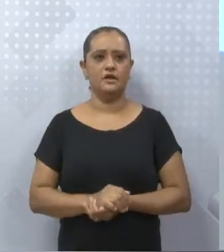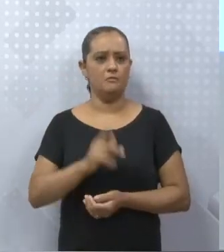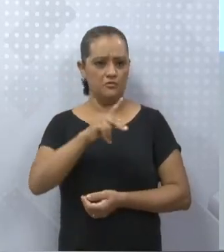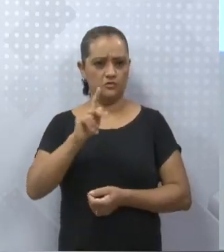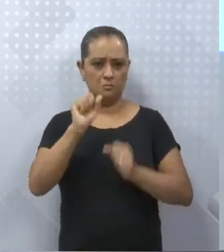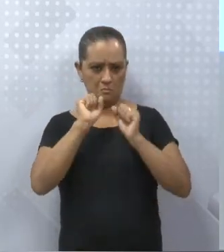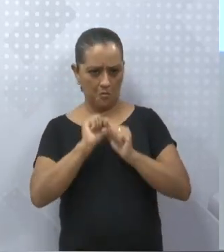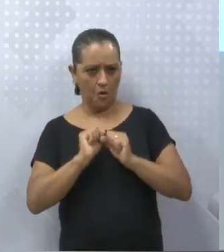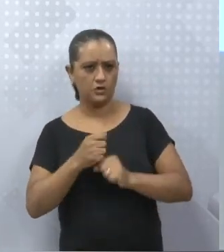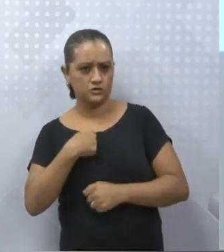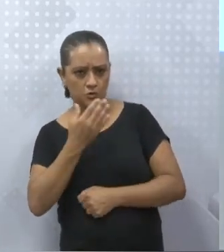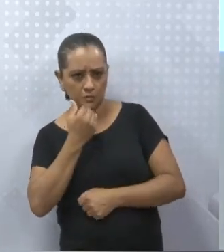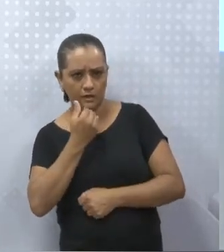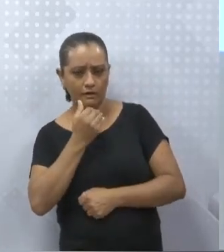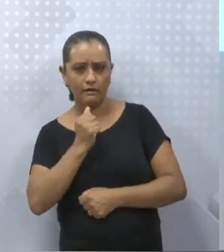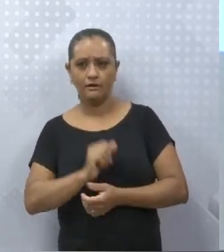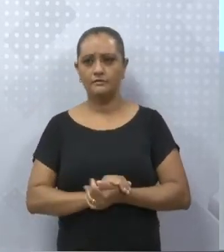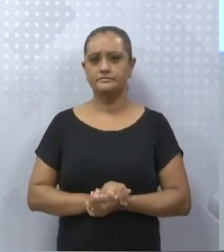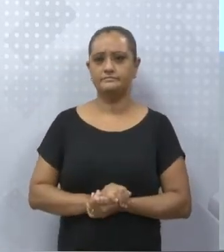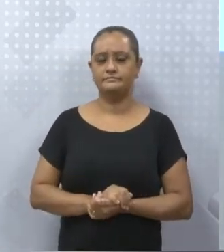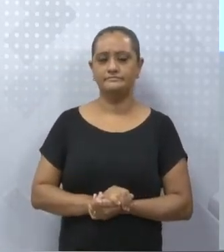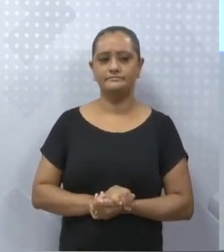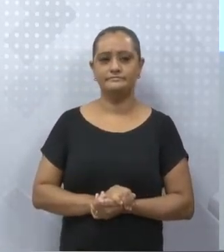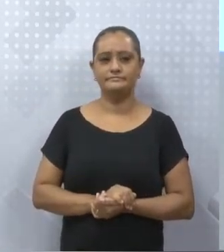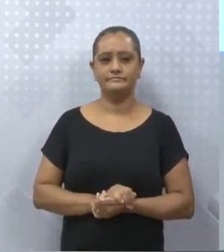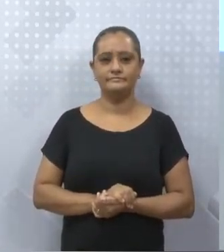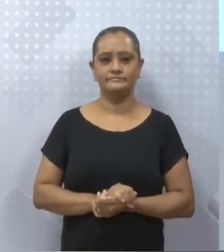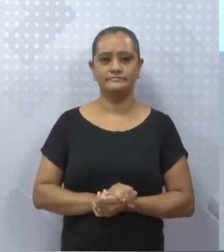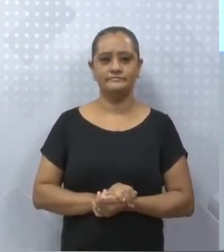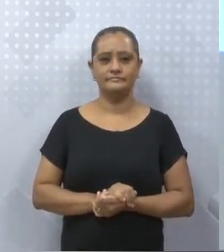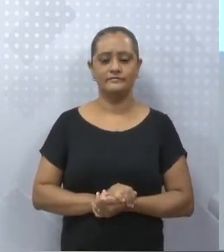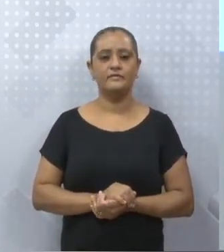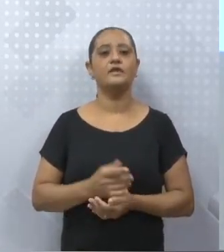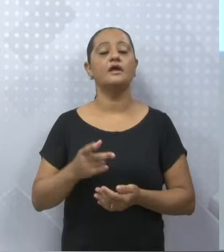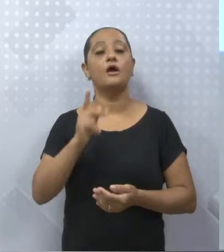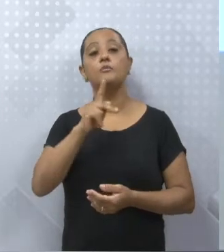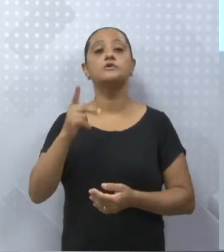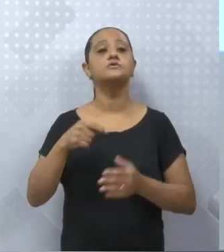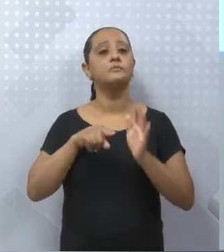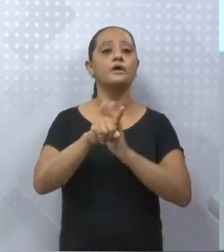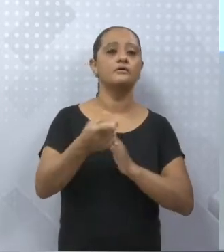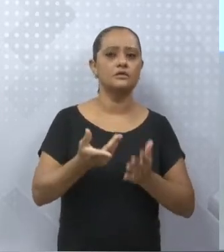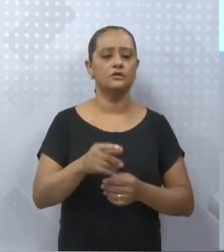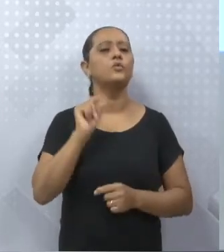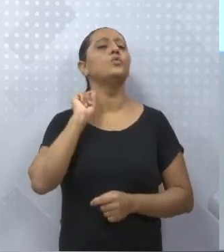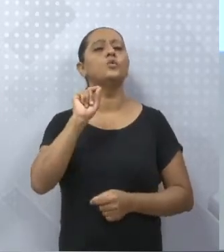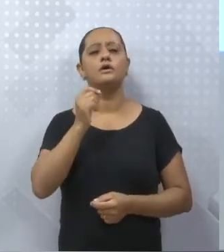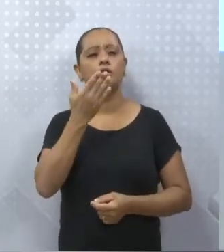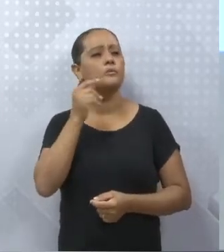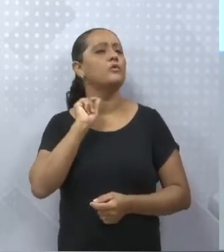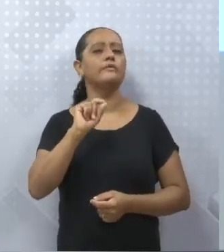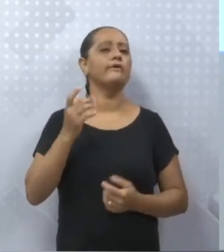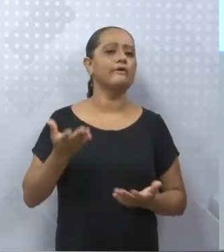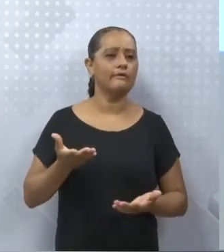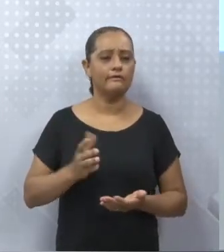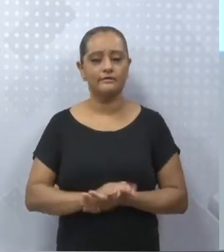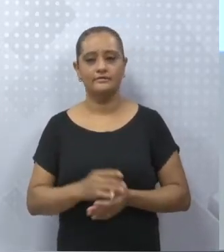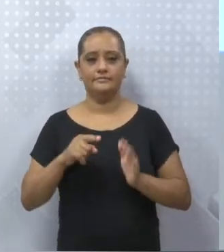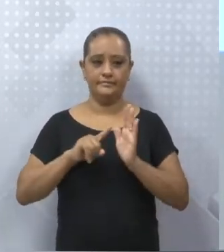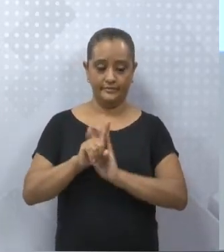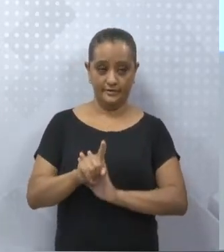comer? Ou, nesse momento, o professor perguntaria, por quê? Ou, então, se você chegasse, professor,